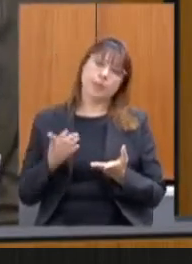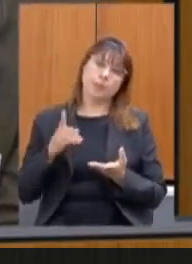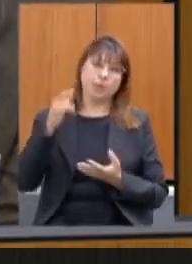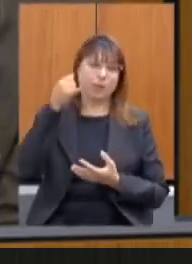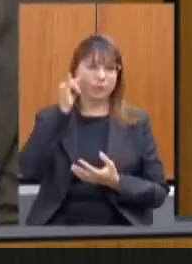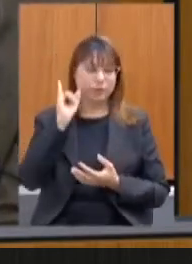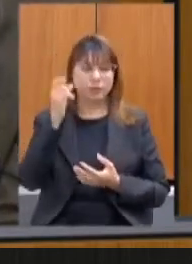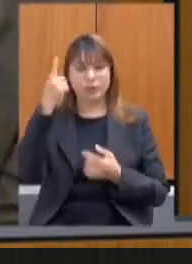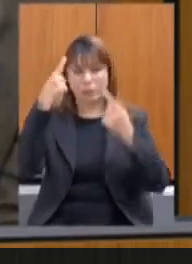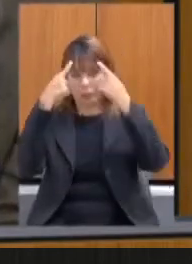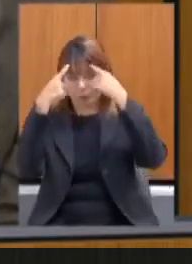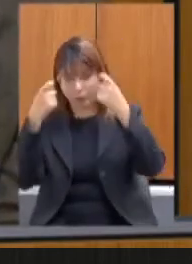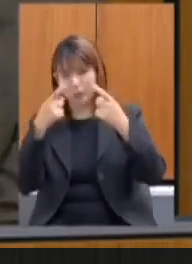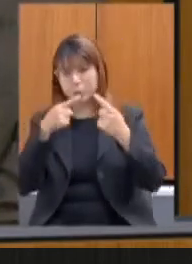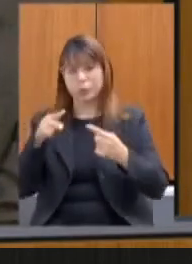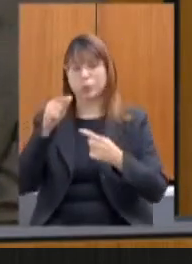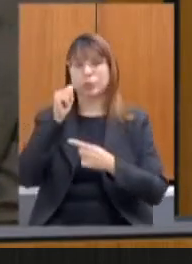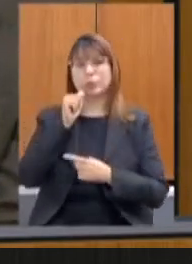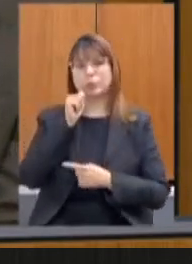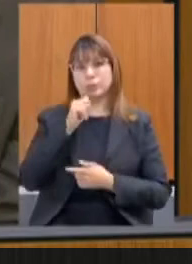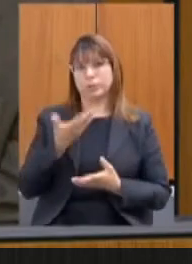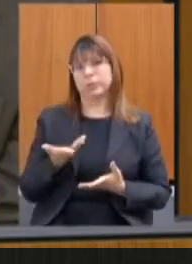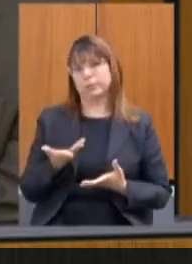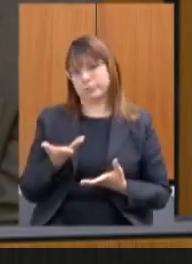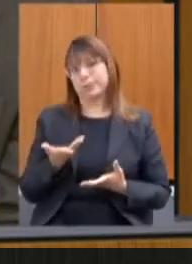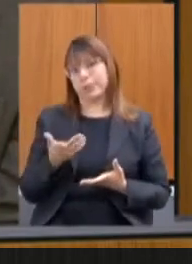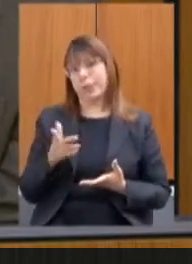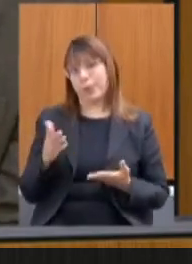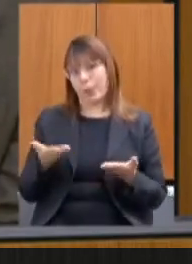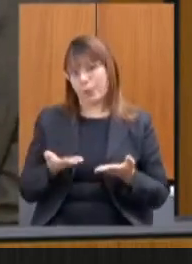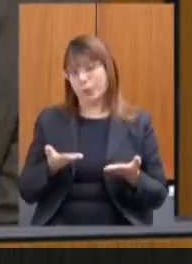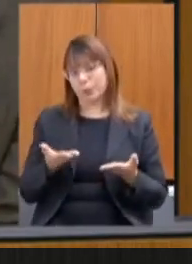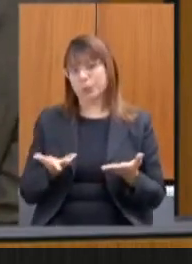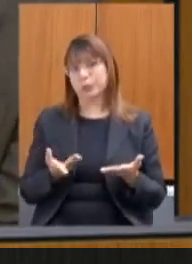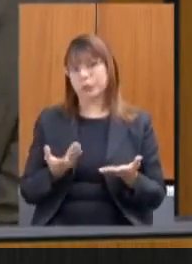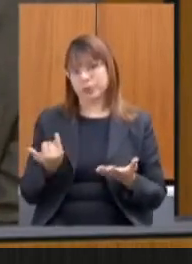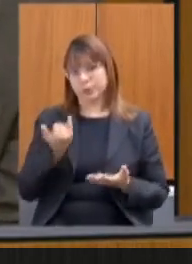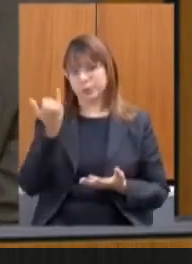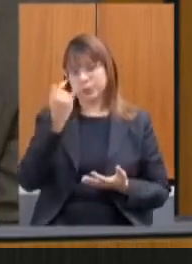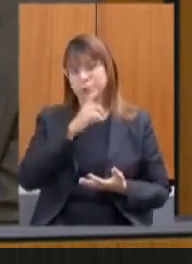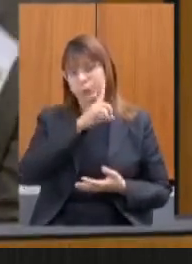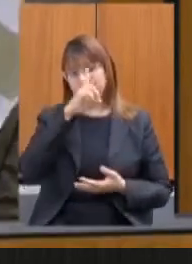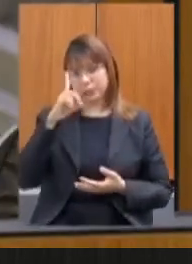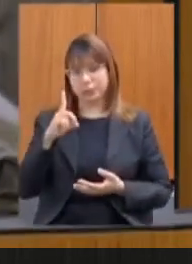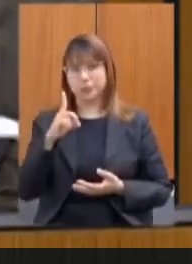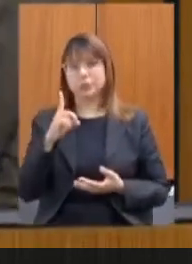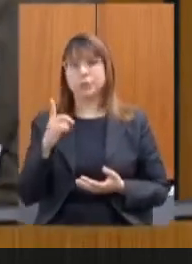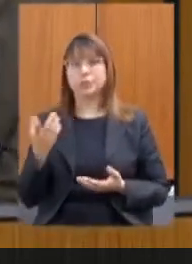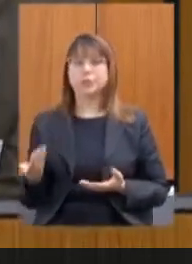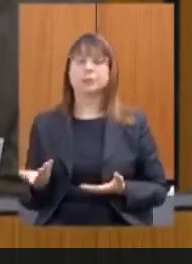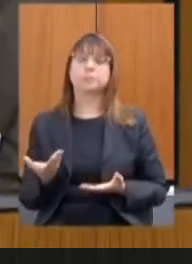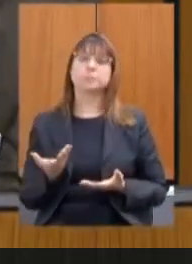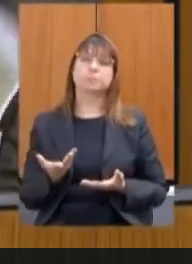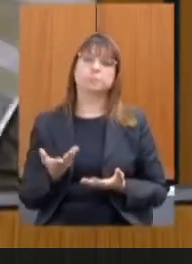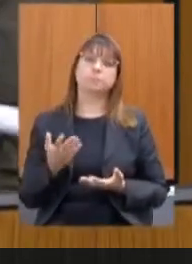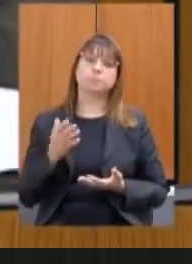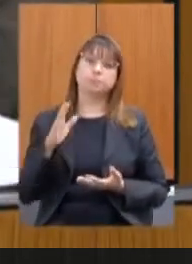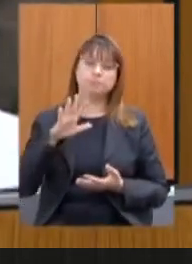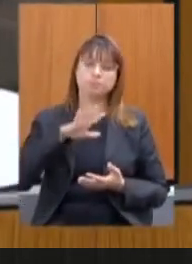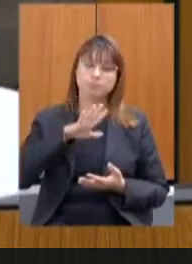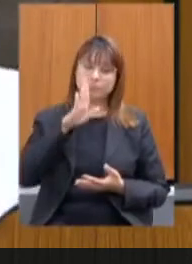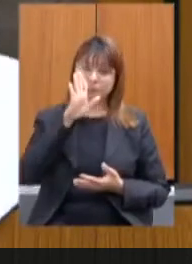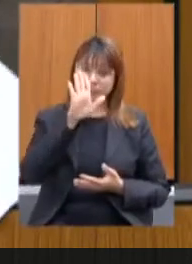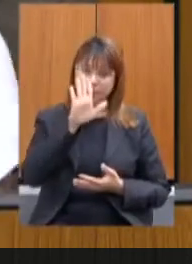à violência contra a mulher aliás hoje muito importante isso nesse dia de hoje dia internacional